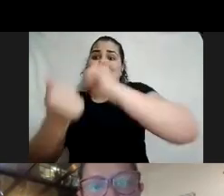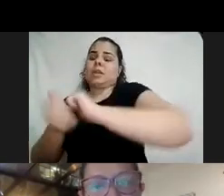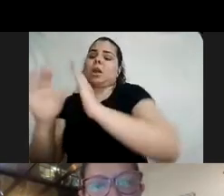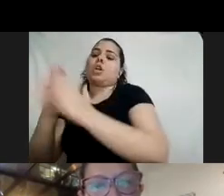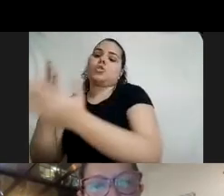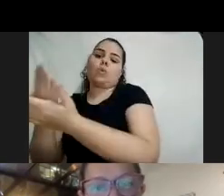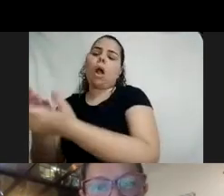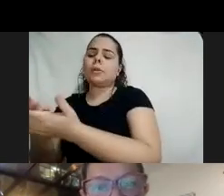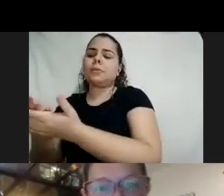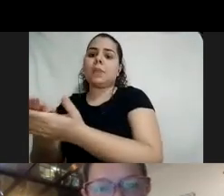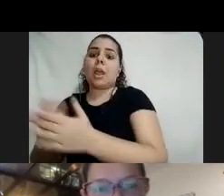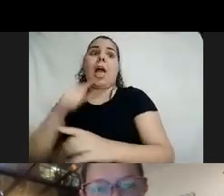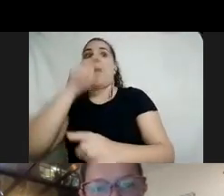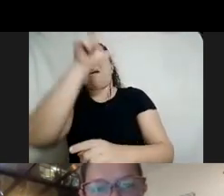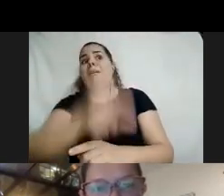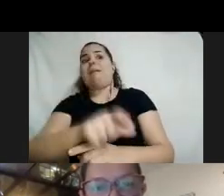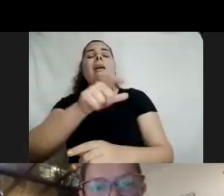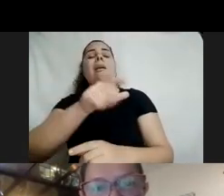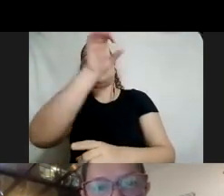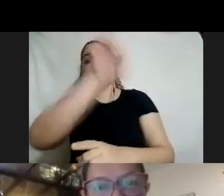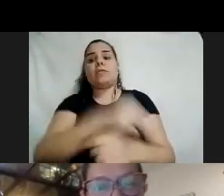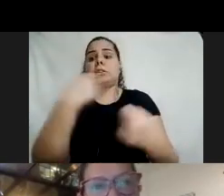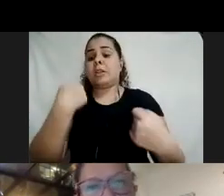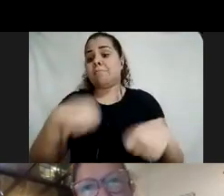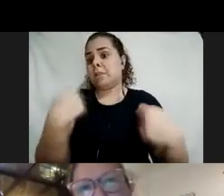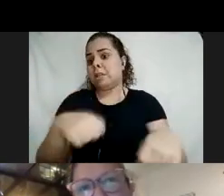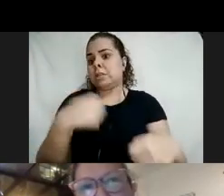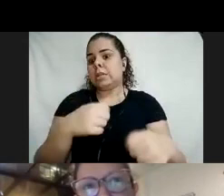Que a pessoa com deficiência tem que se adequar ao ambiente